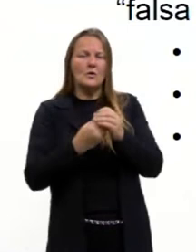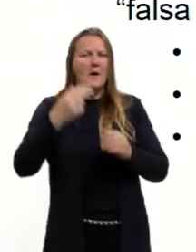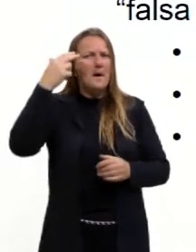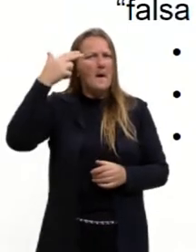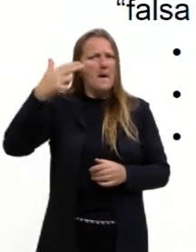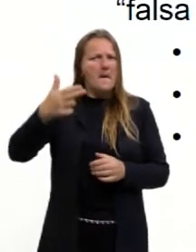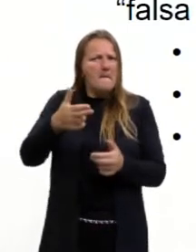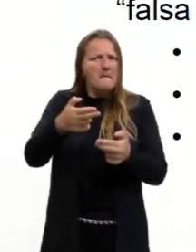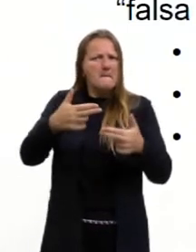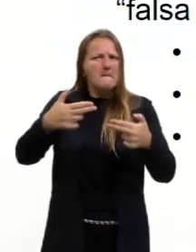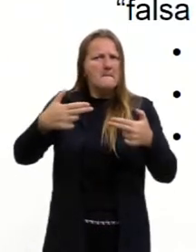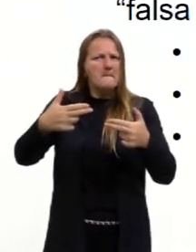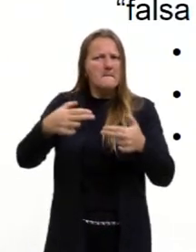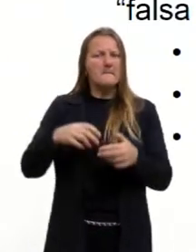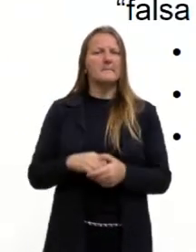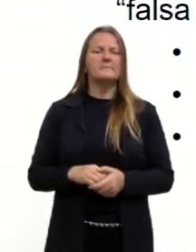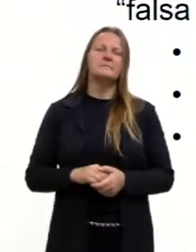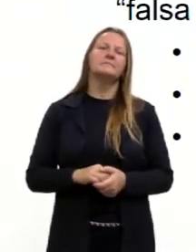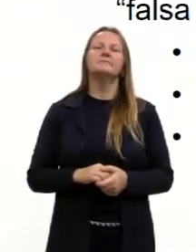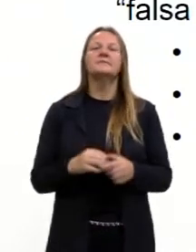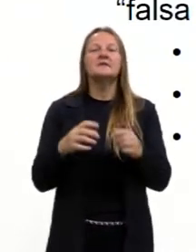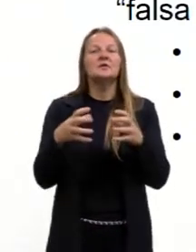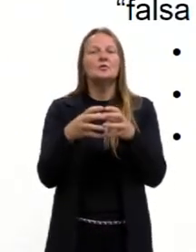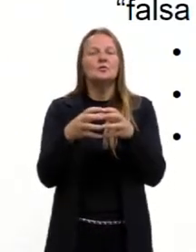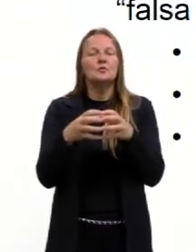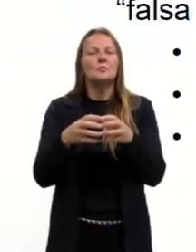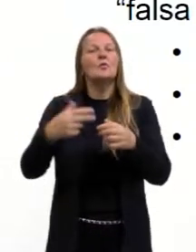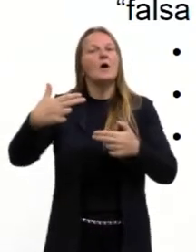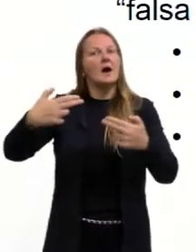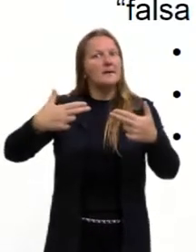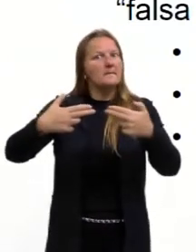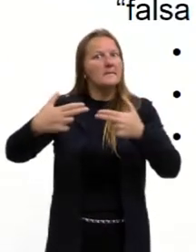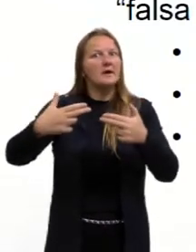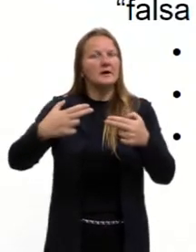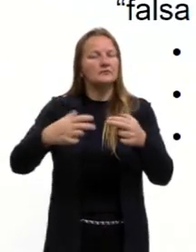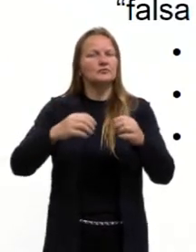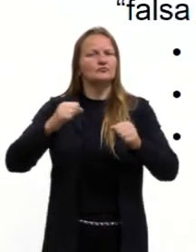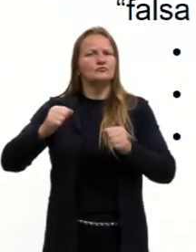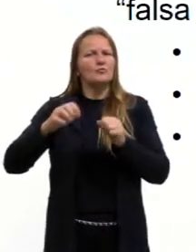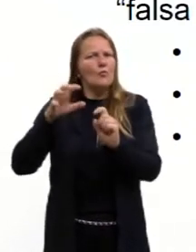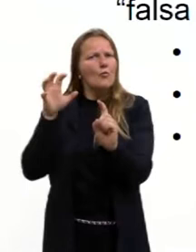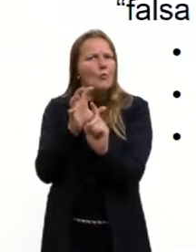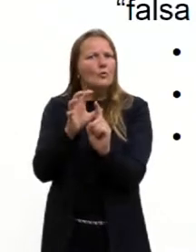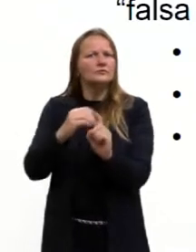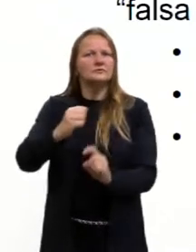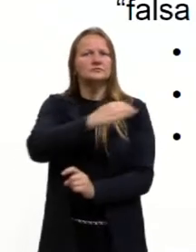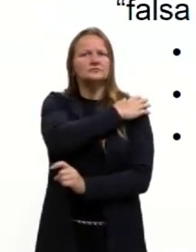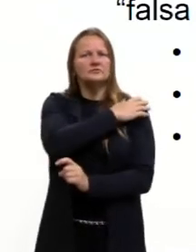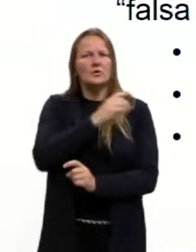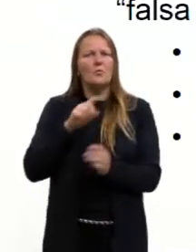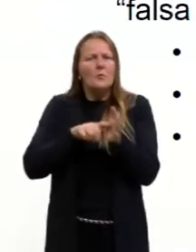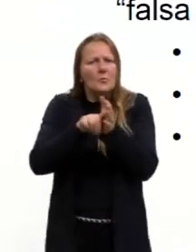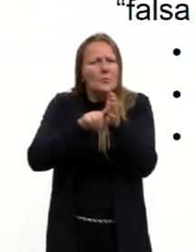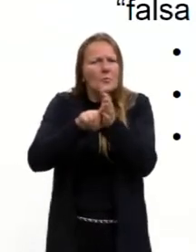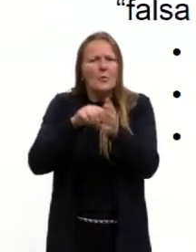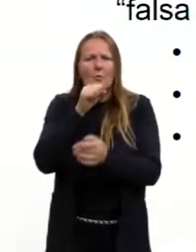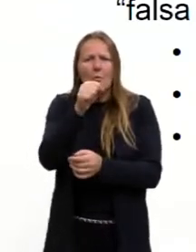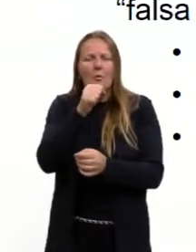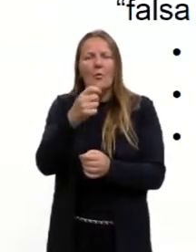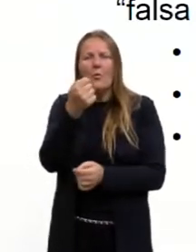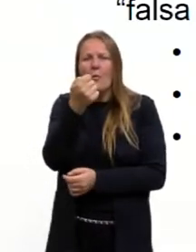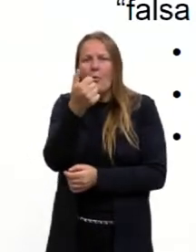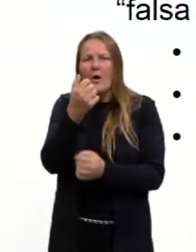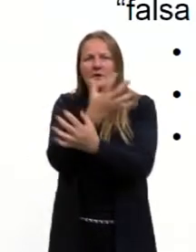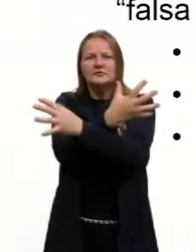revolucionária Palmares, que era um grupo armado que lutava contra a ditadura. Então, eles foram interrogados, quase foram